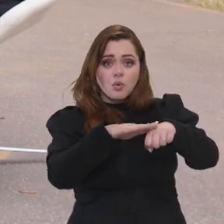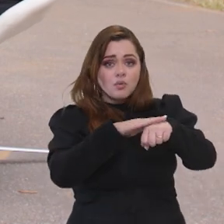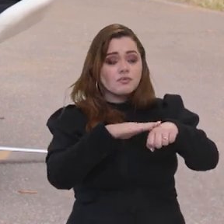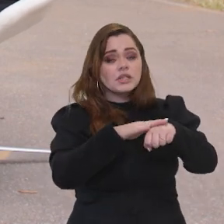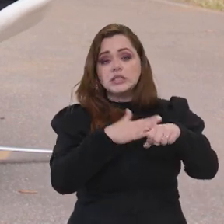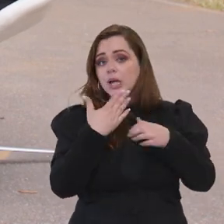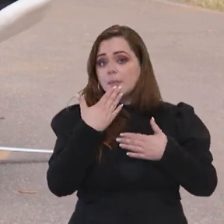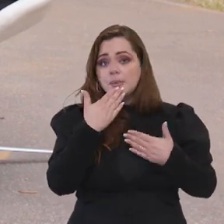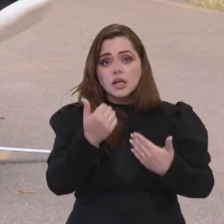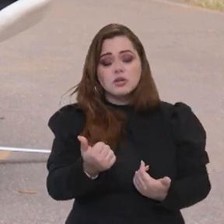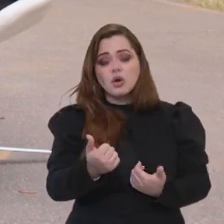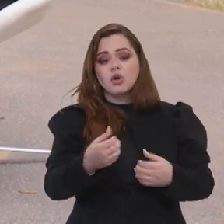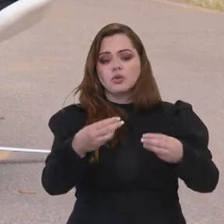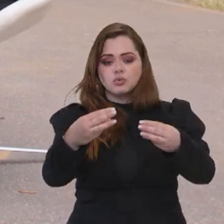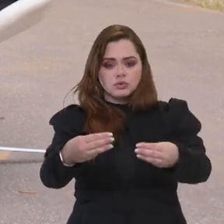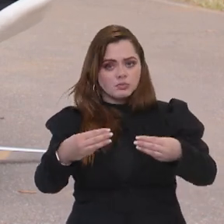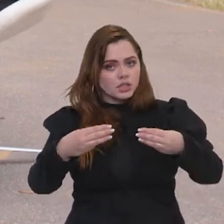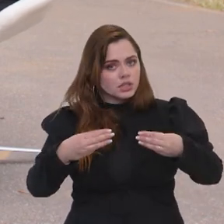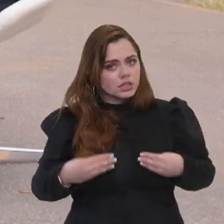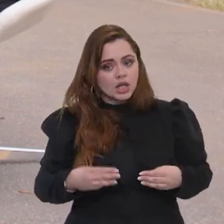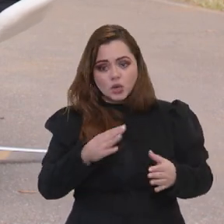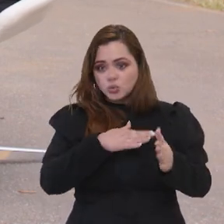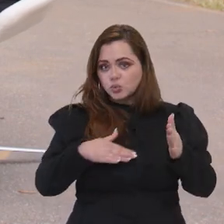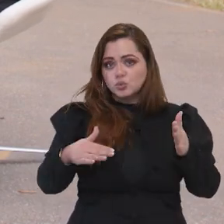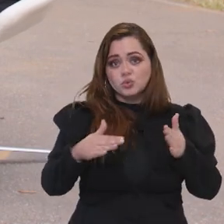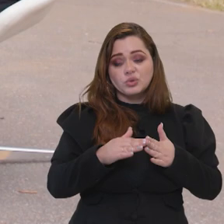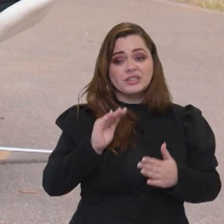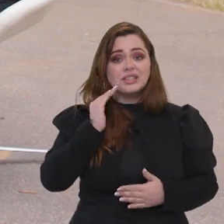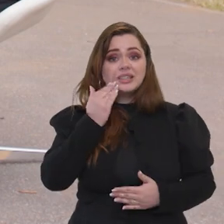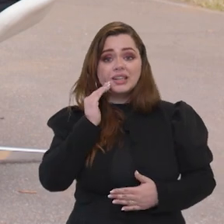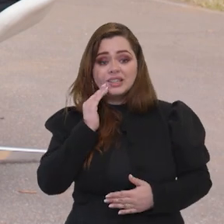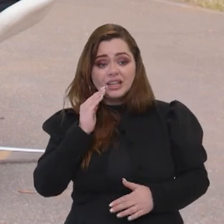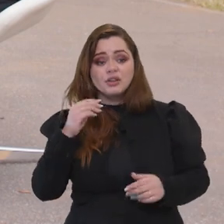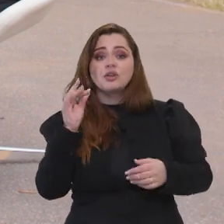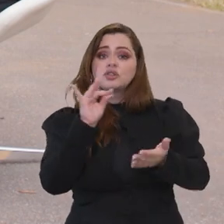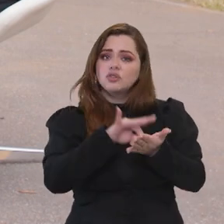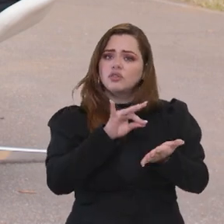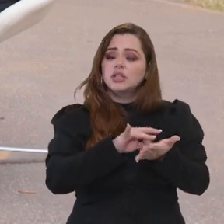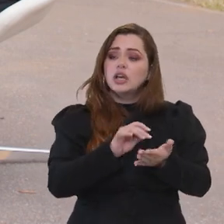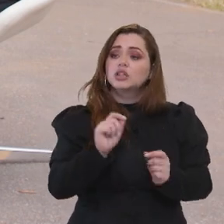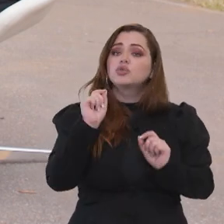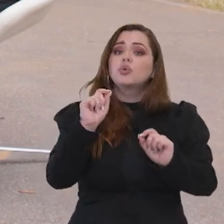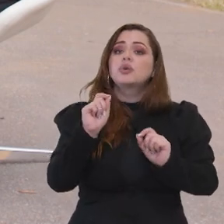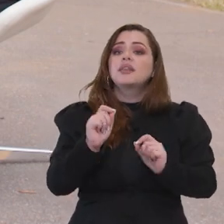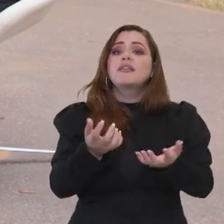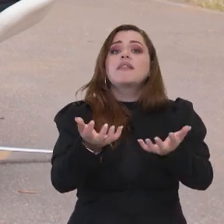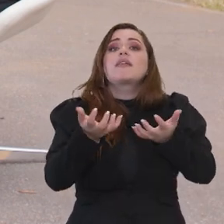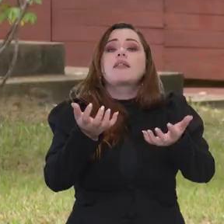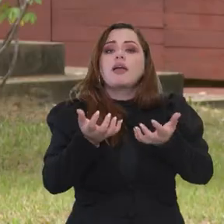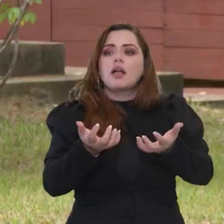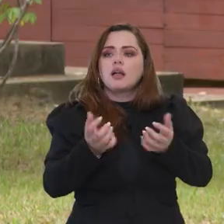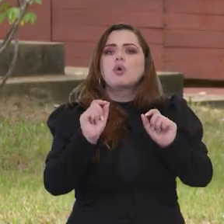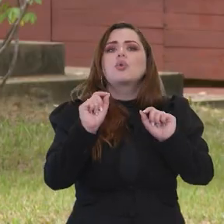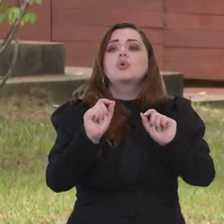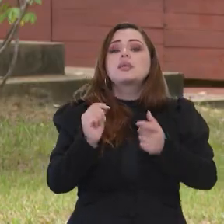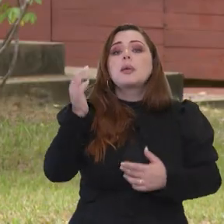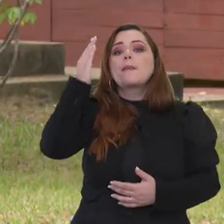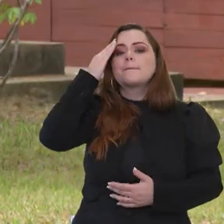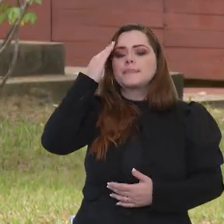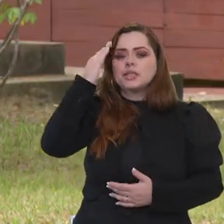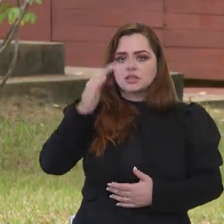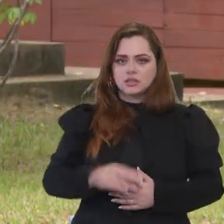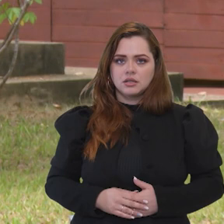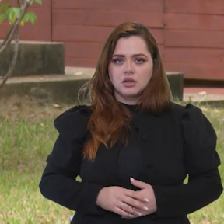tem dito, um diálogo transversal entre os diversos ministérios, mas entendendo, de fato, o que a periferia quer, o que ela pensa.